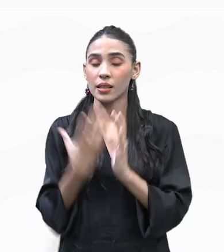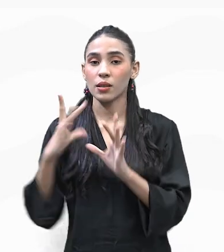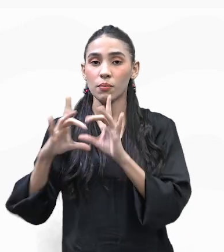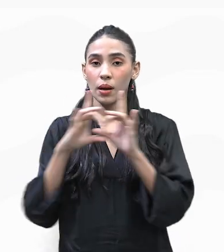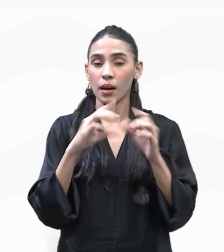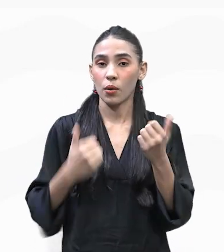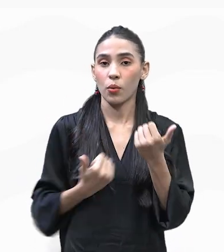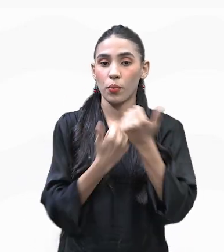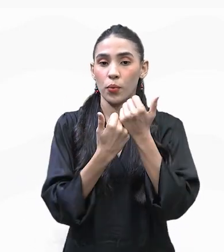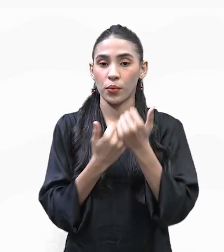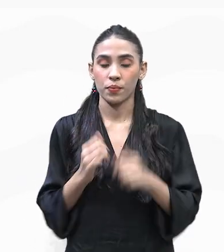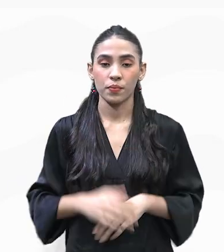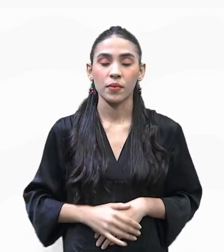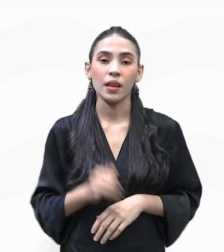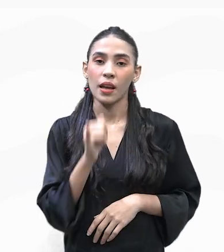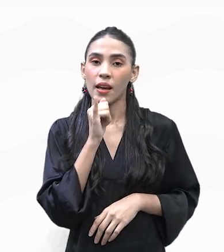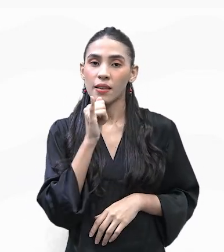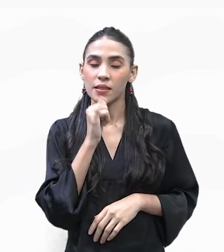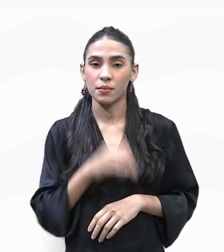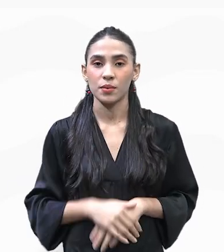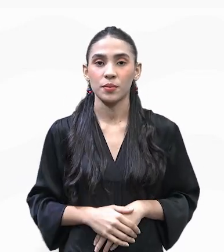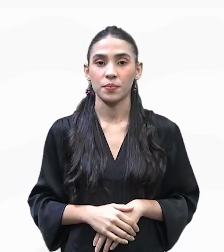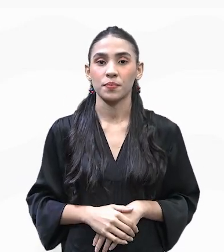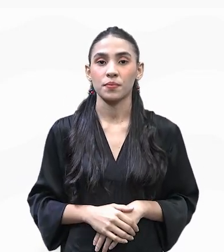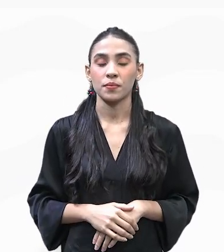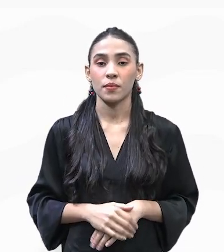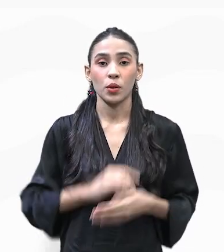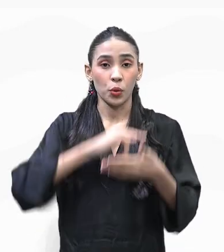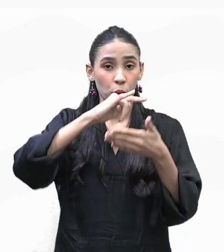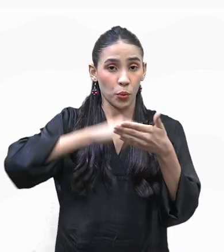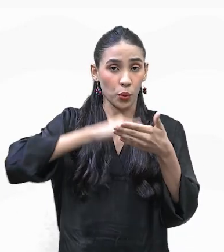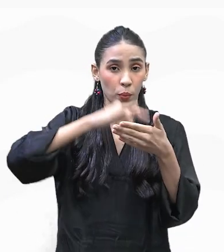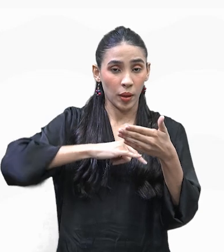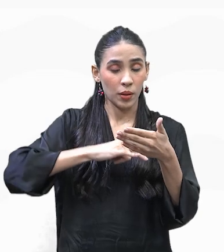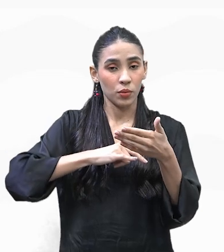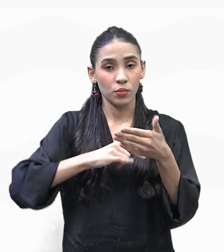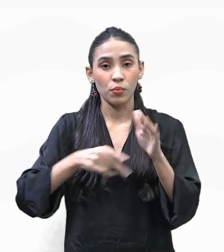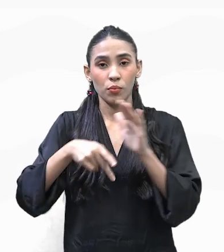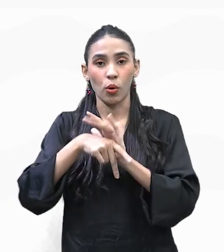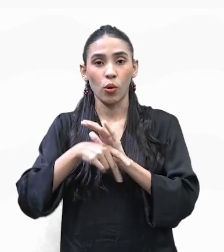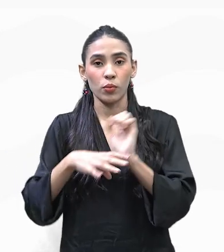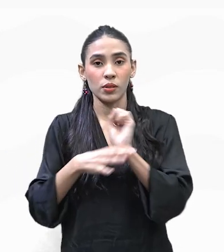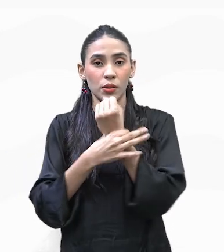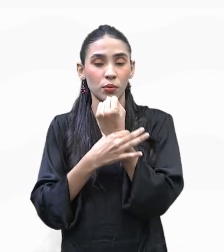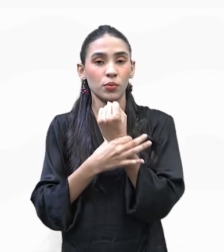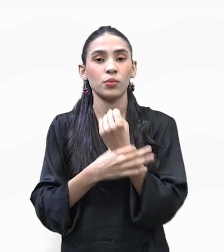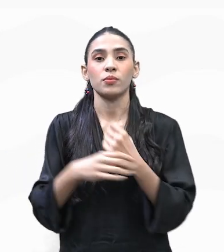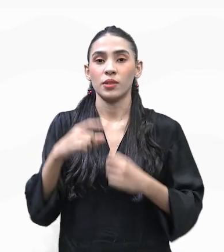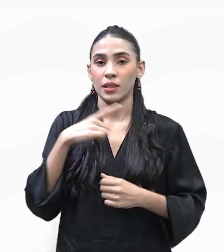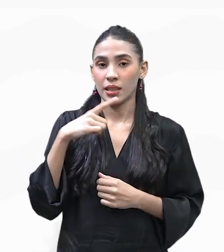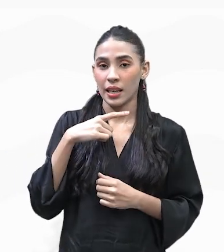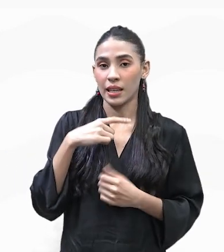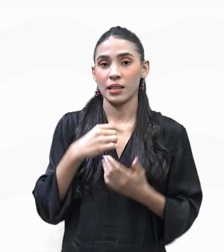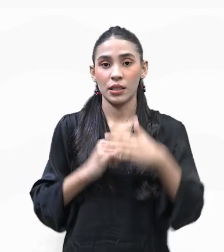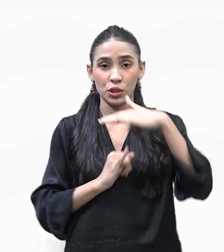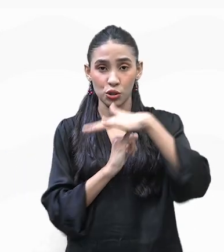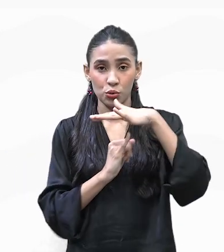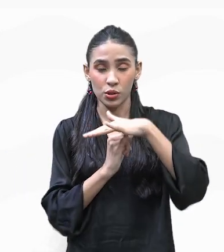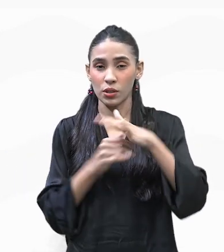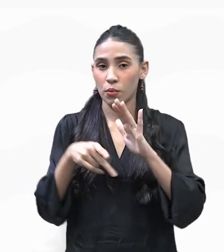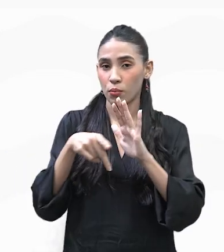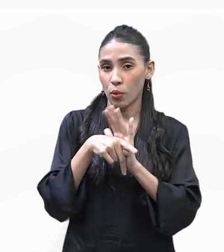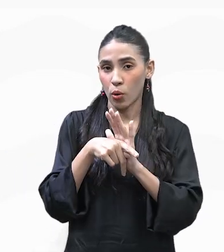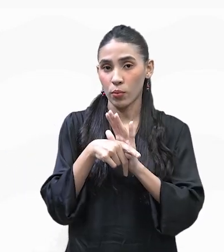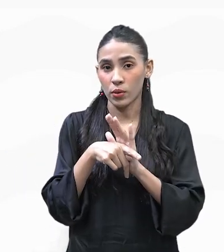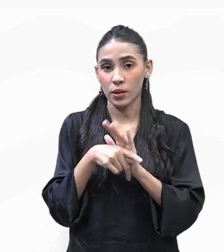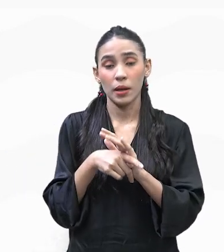de cooperação. Então, por exemplo, quando a gente fala na questão da certificação, é algo que é feito por algumas entidades, né? E a